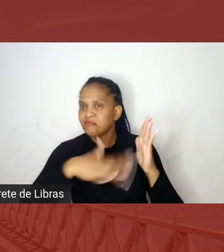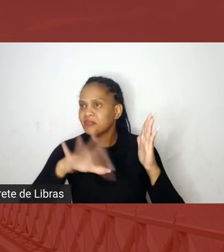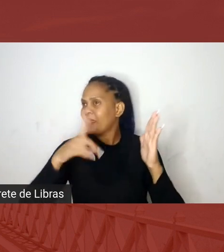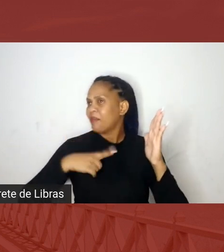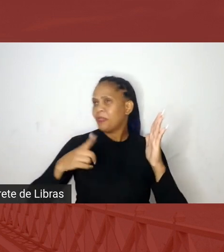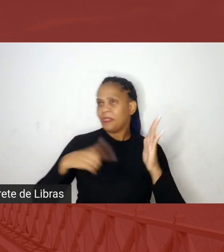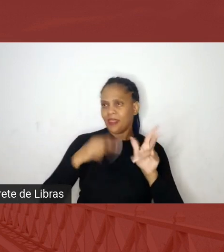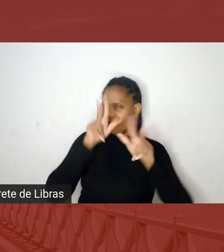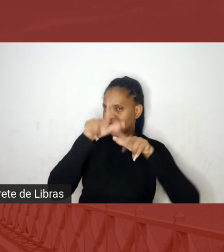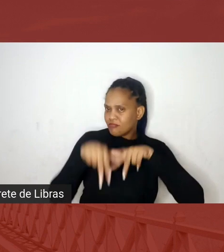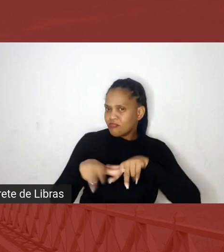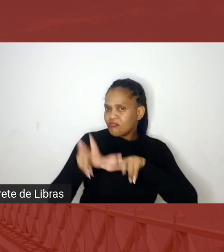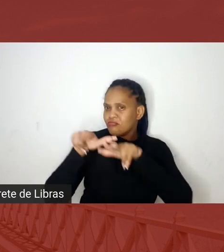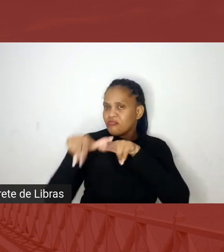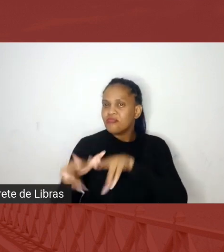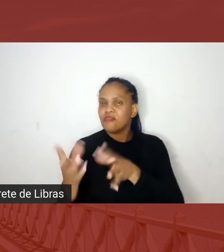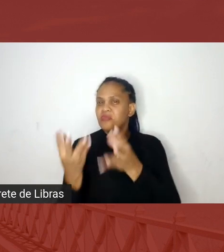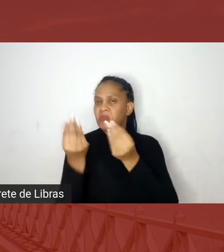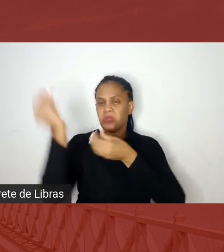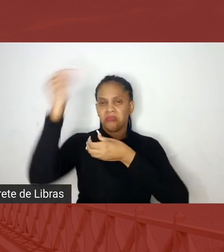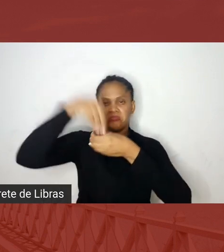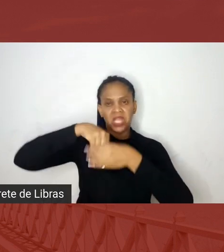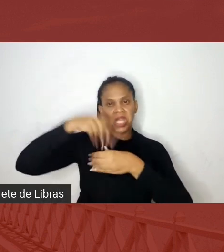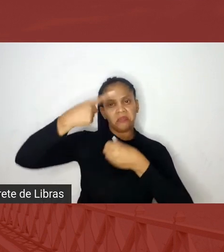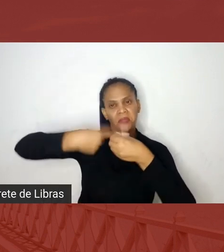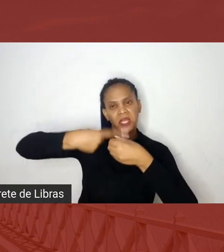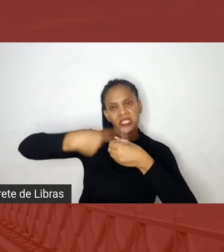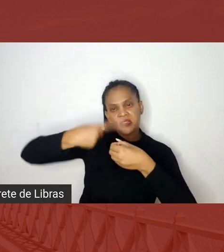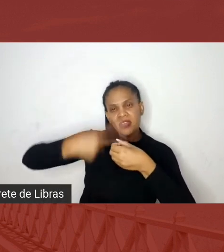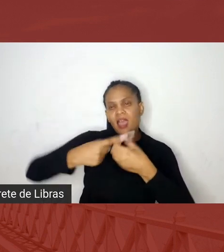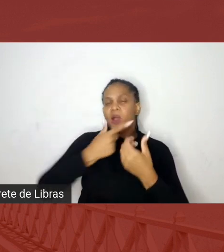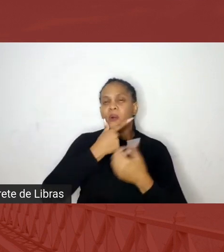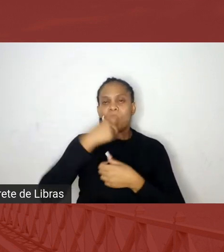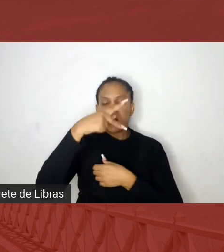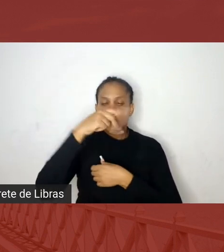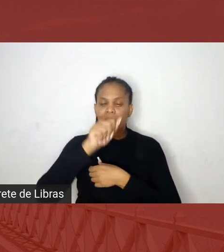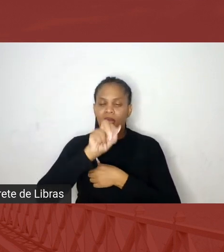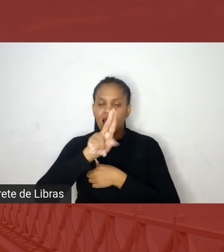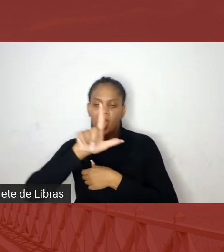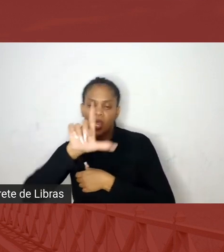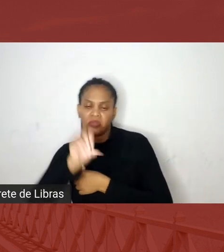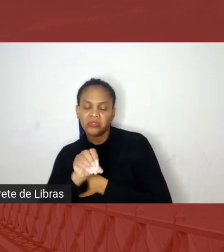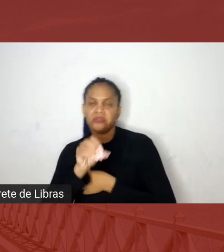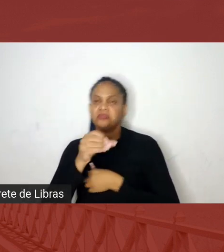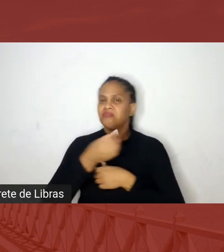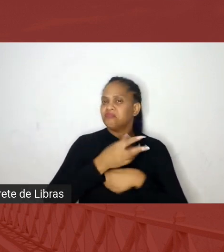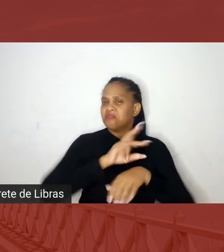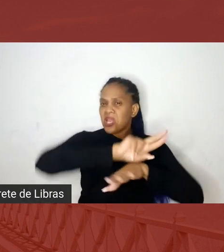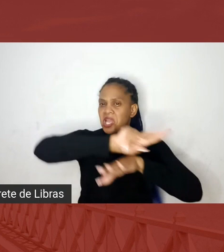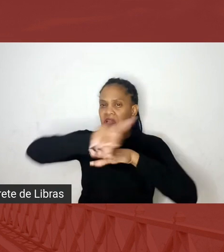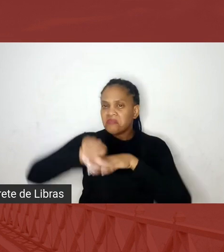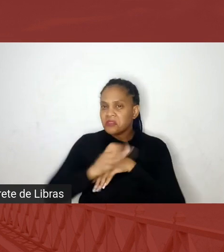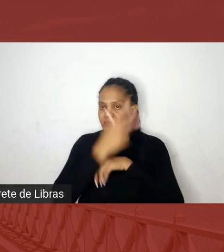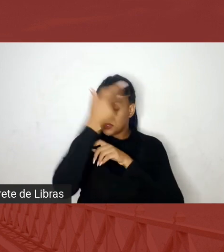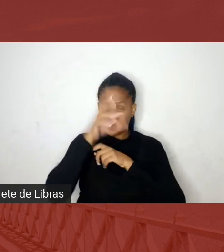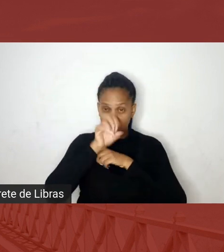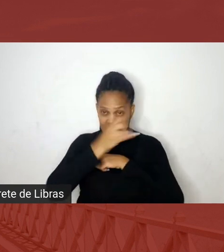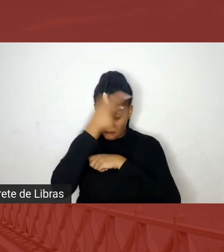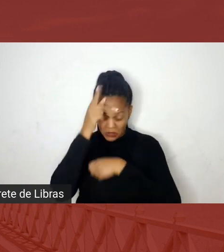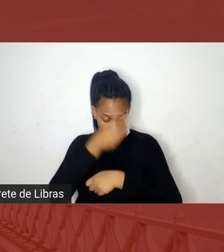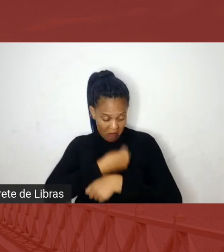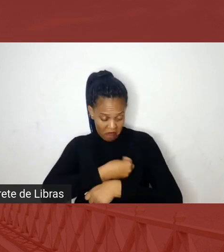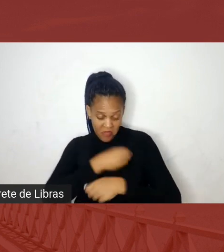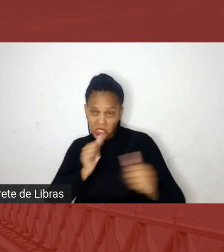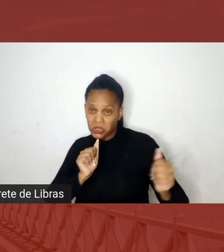o Paulo, o, o, o, o, o Robson, várias pessoas aí, que se as pessoas forem conviver, a questão de